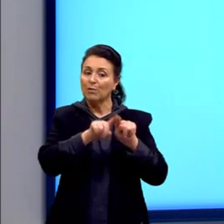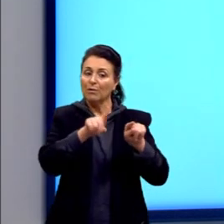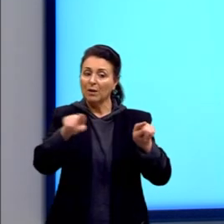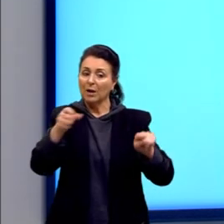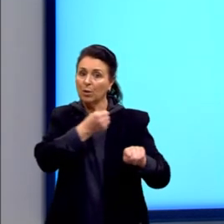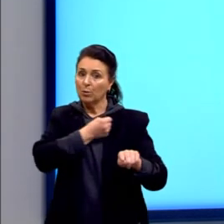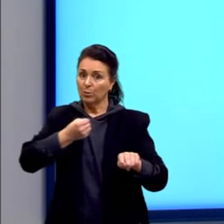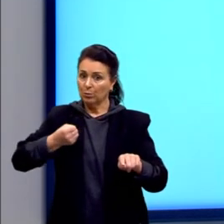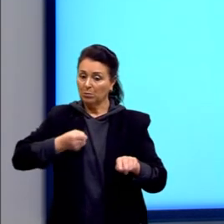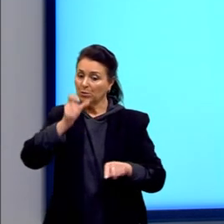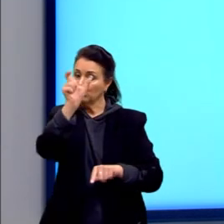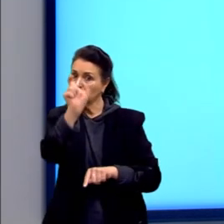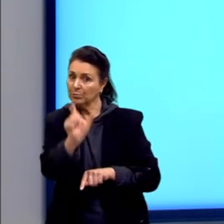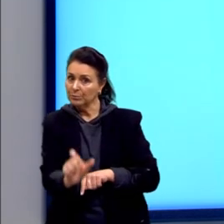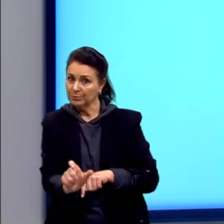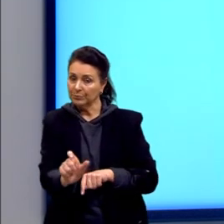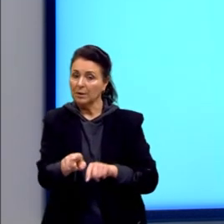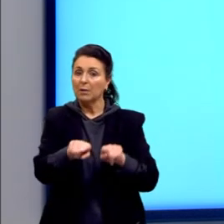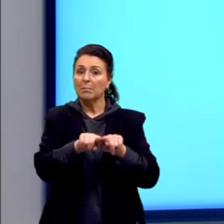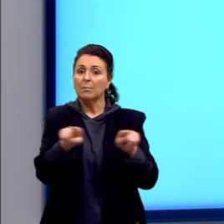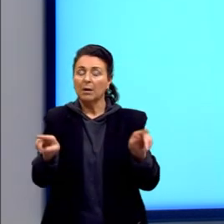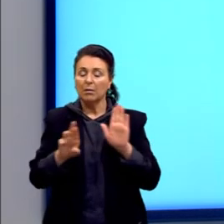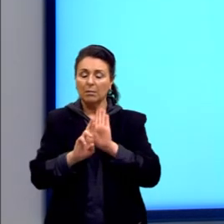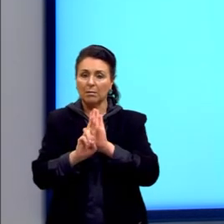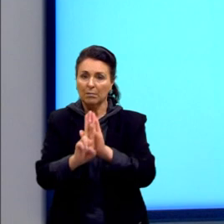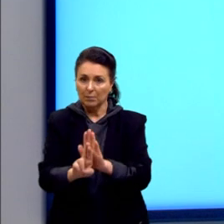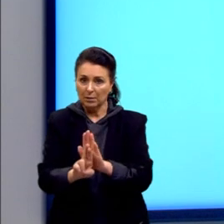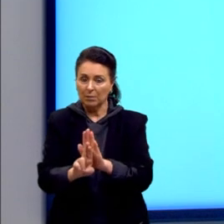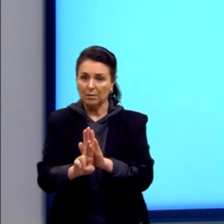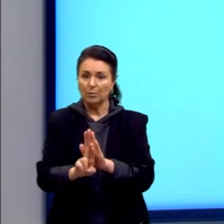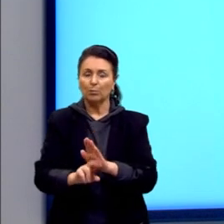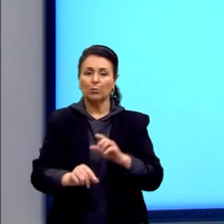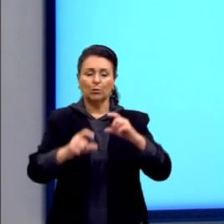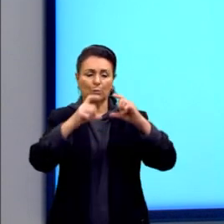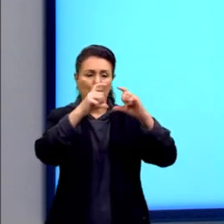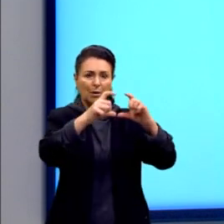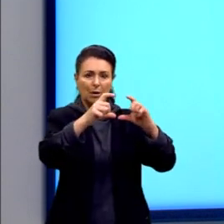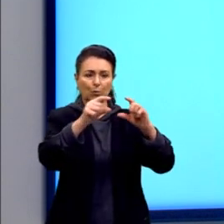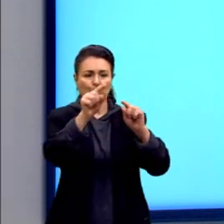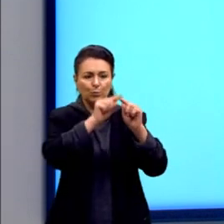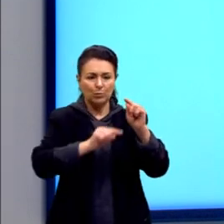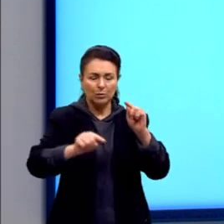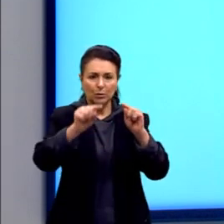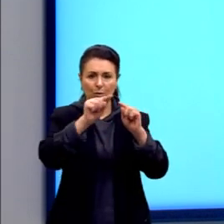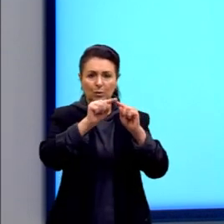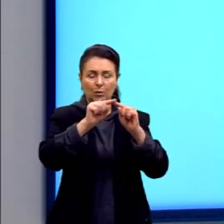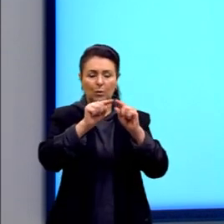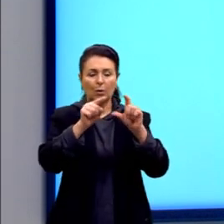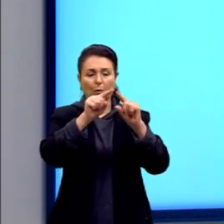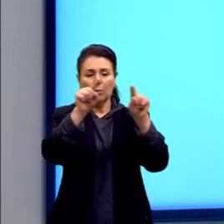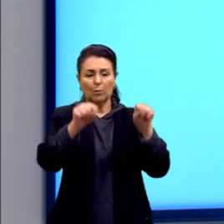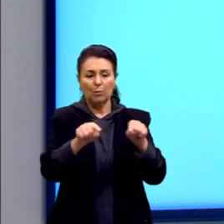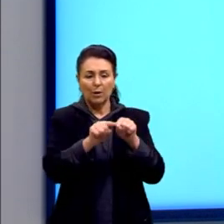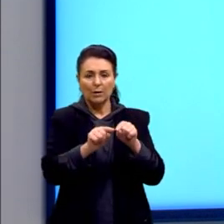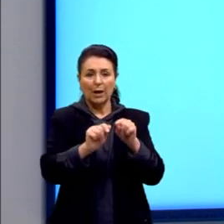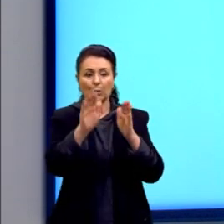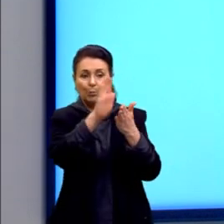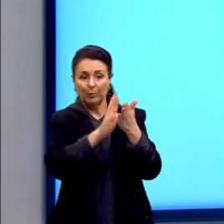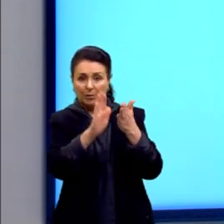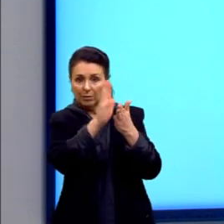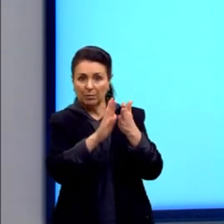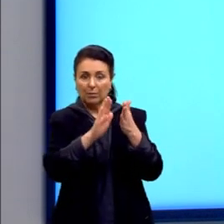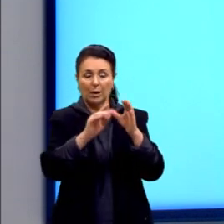Mas, sempre é representado, então, por quadrado, círculo, quadrado pintado, círculo pintado.